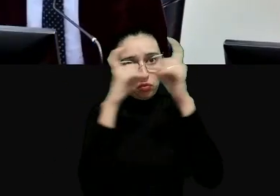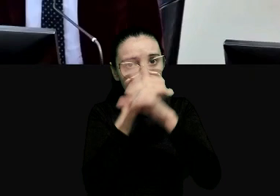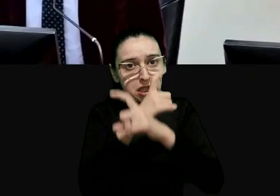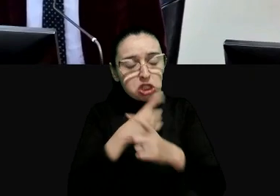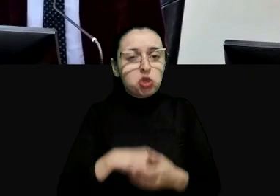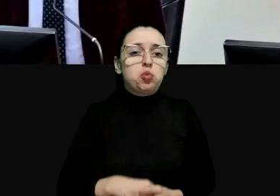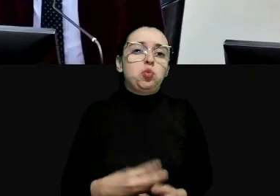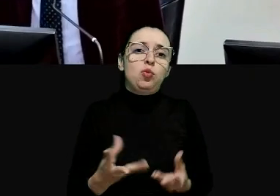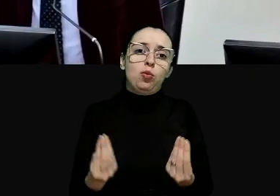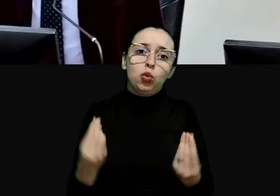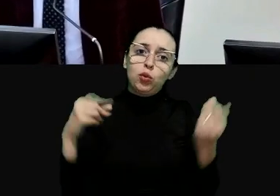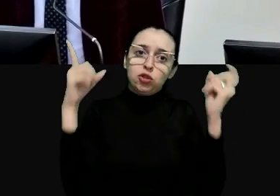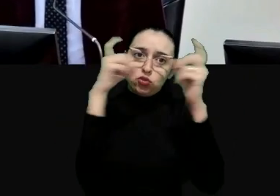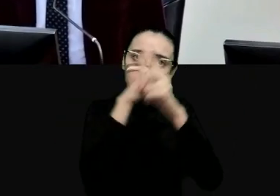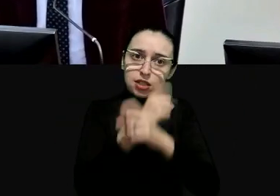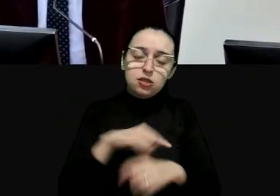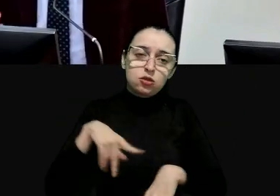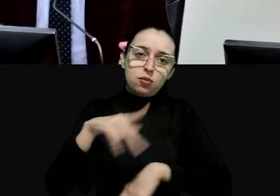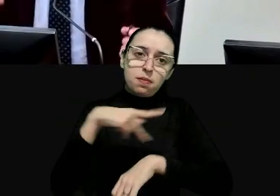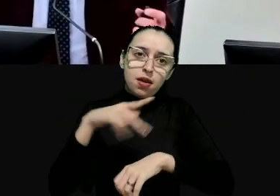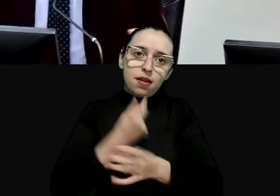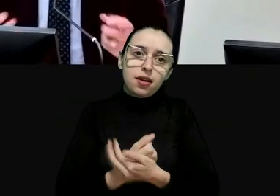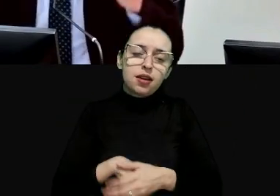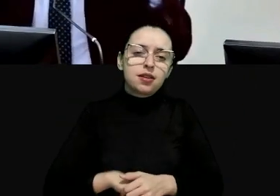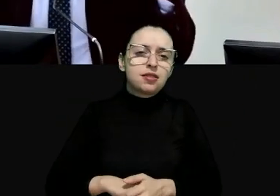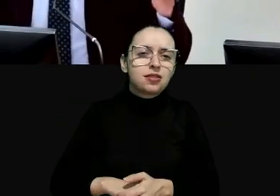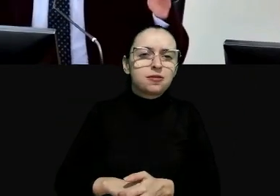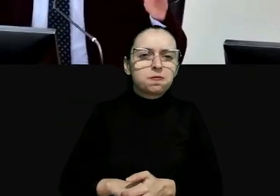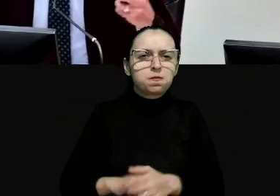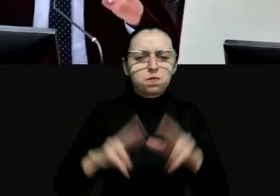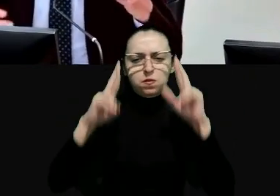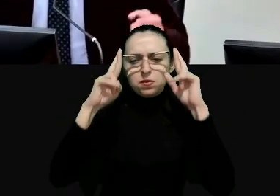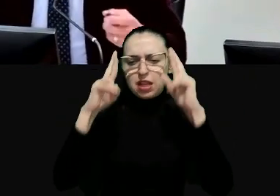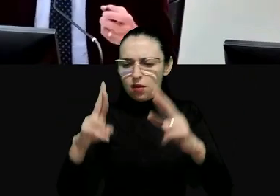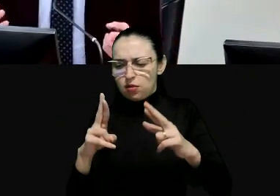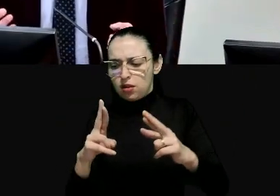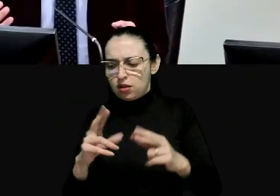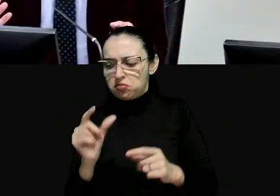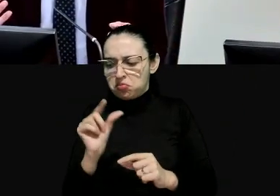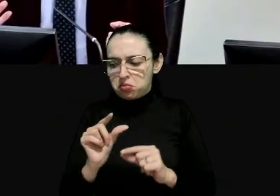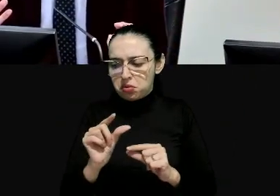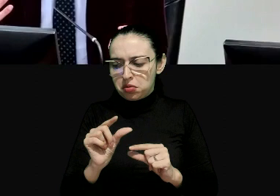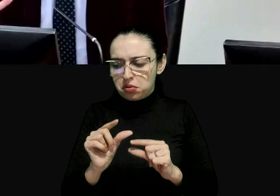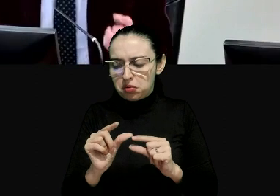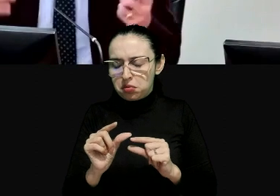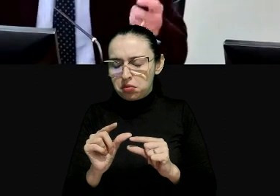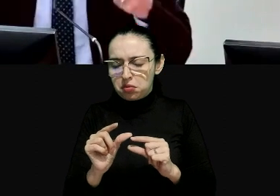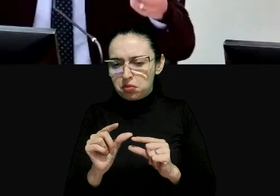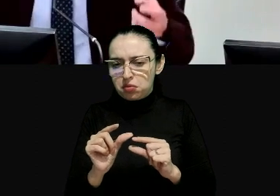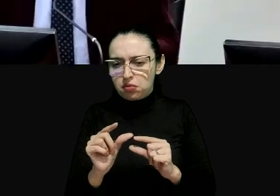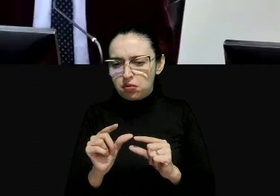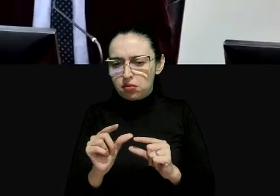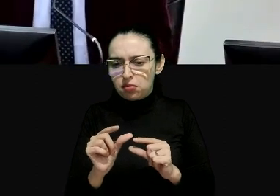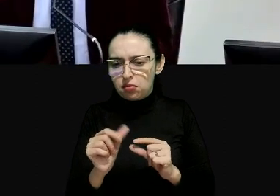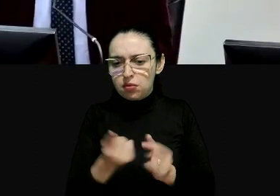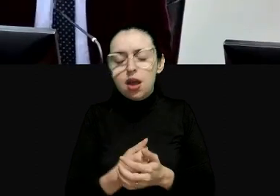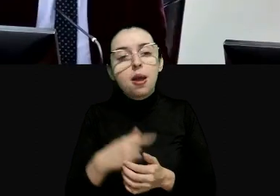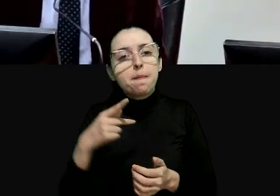difícil muito difícil um país que tem uma tradição autoritária que é pouco desenvolvedor que mas